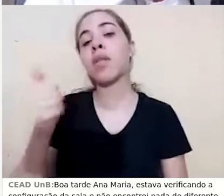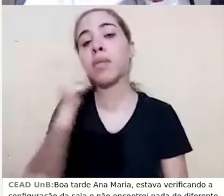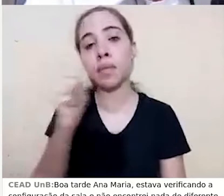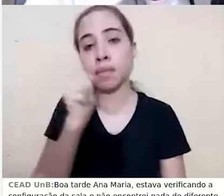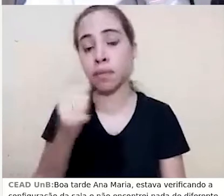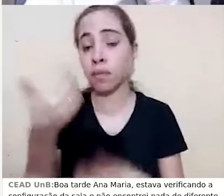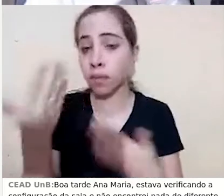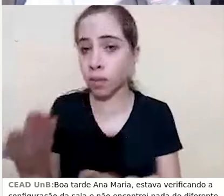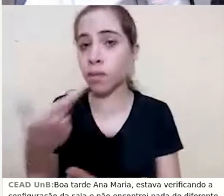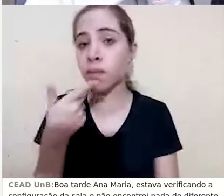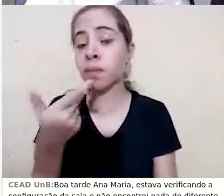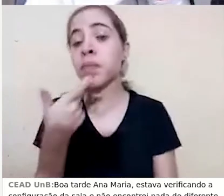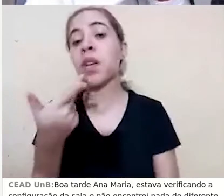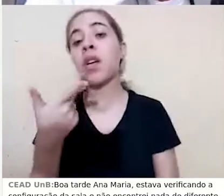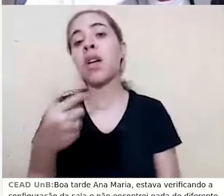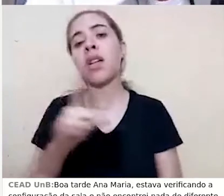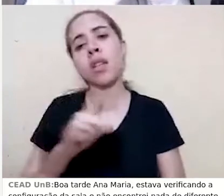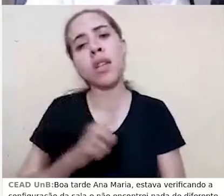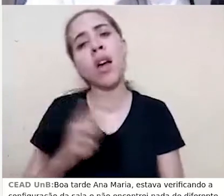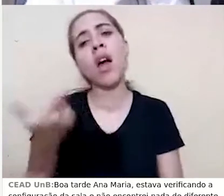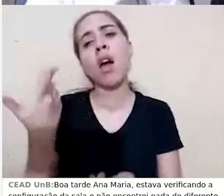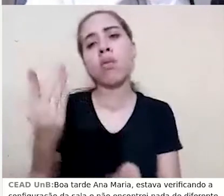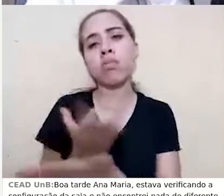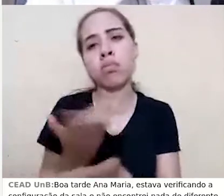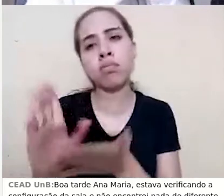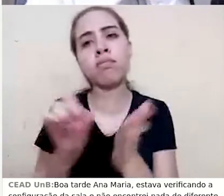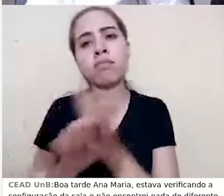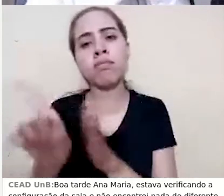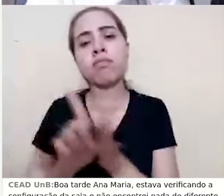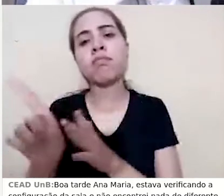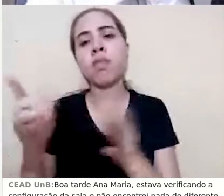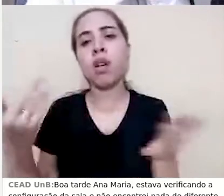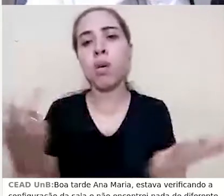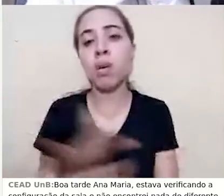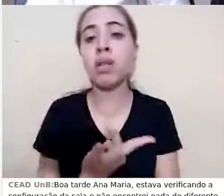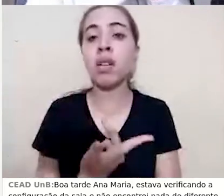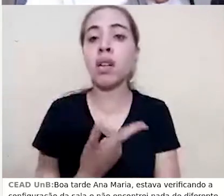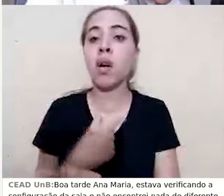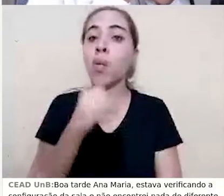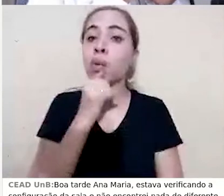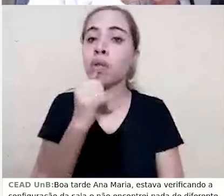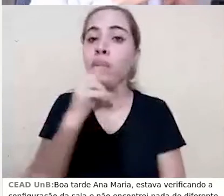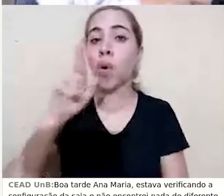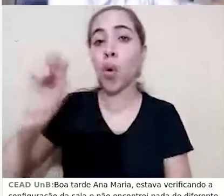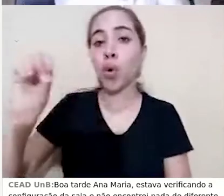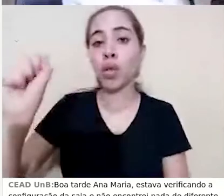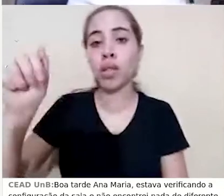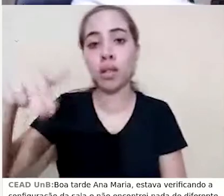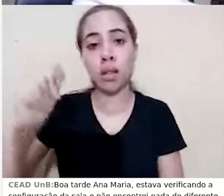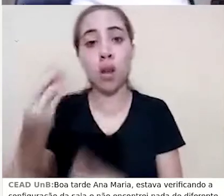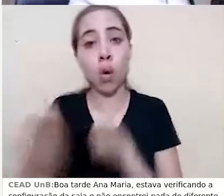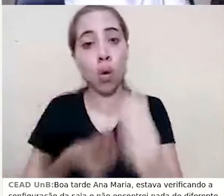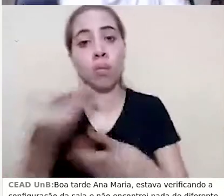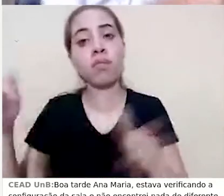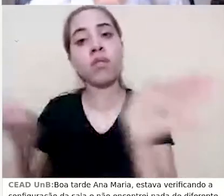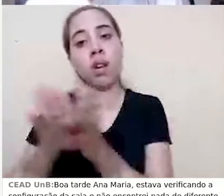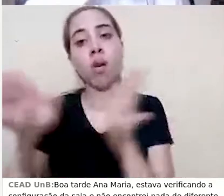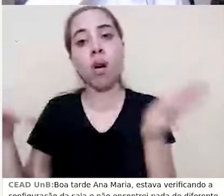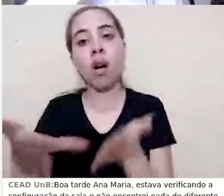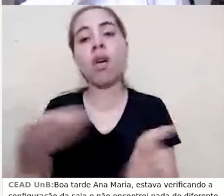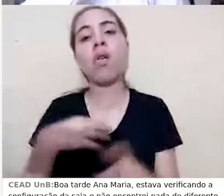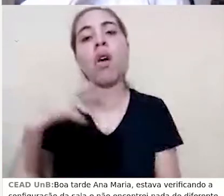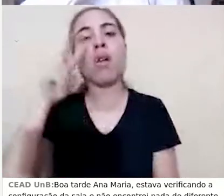então, as questões que estão surgindo, como a Rosana falou agora, como você chegou nas visualizações?